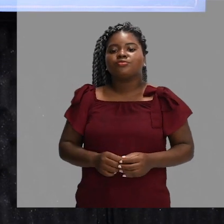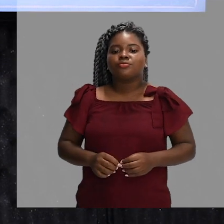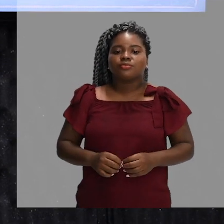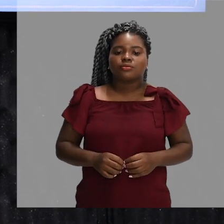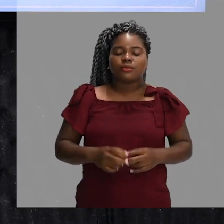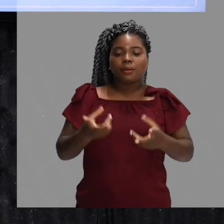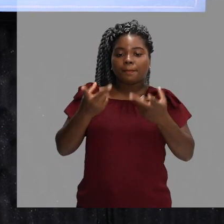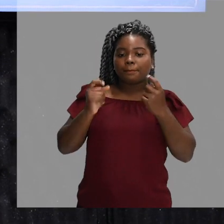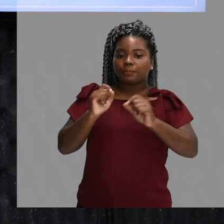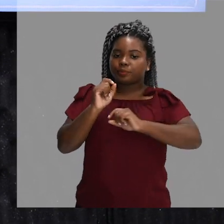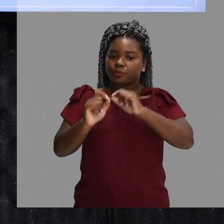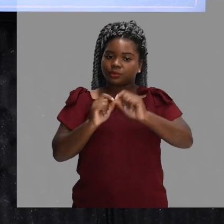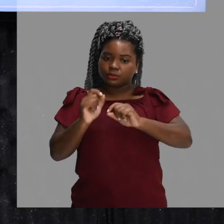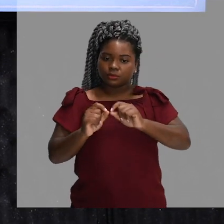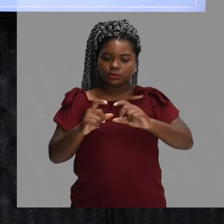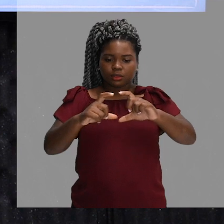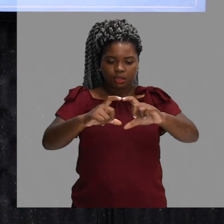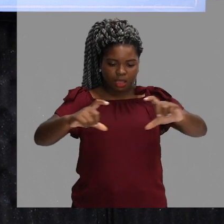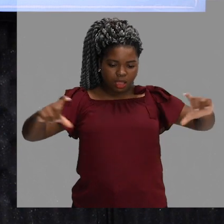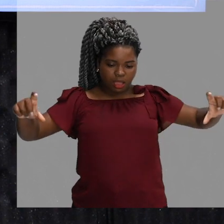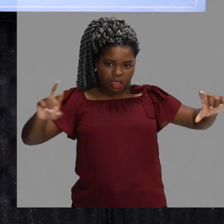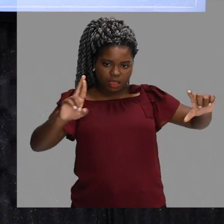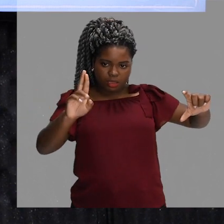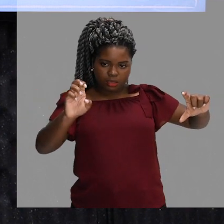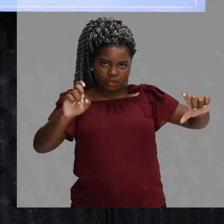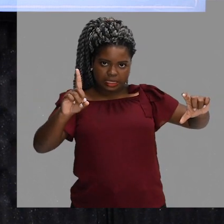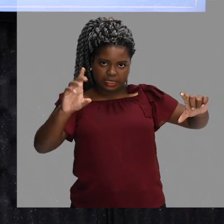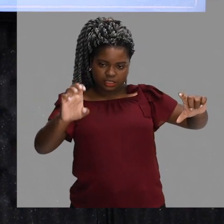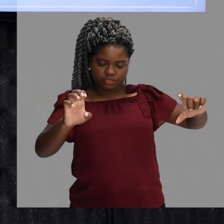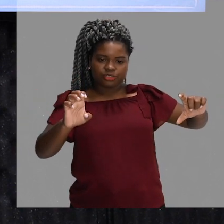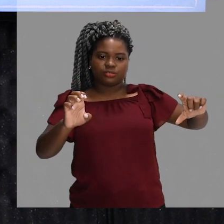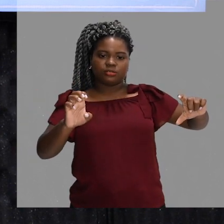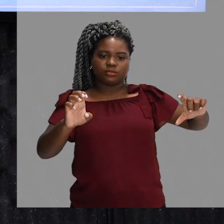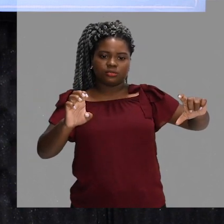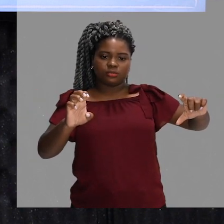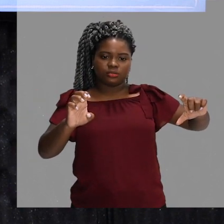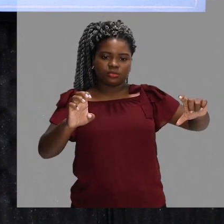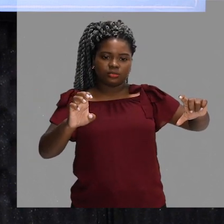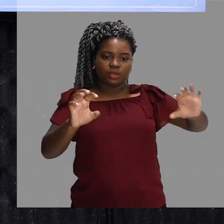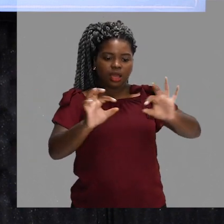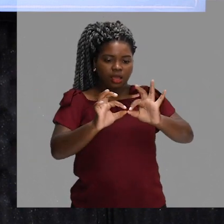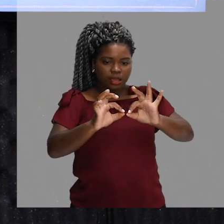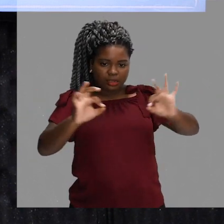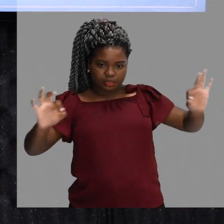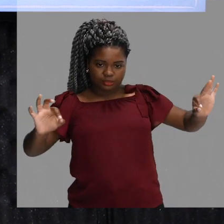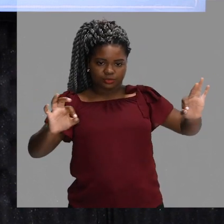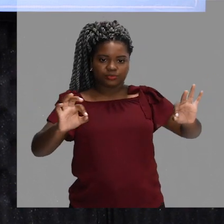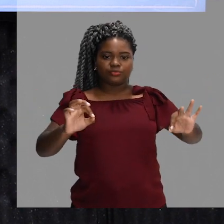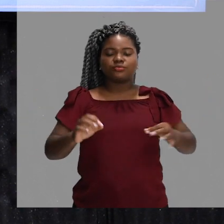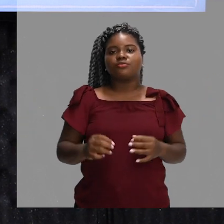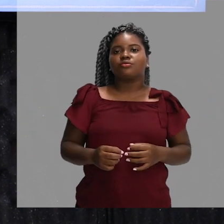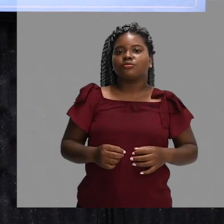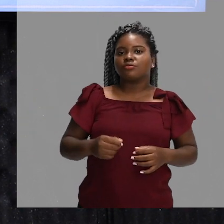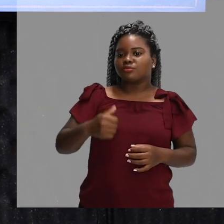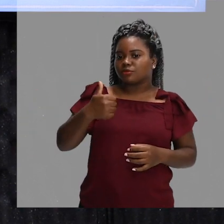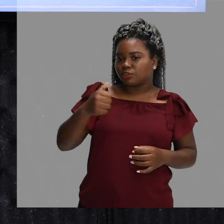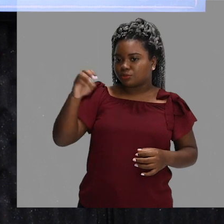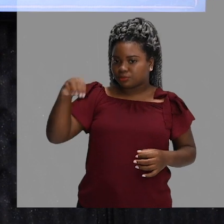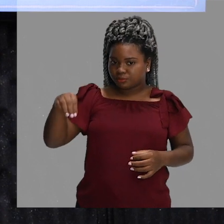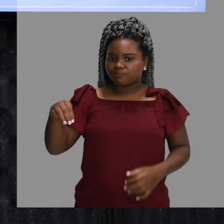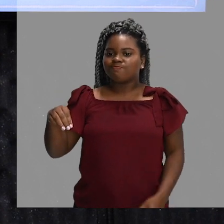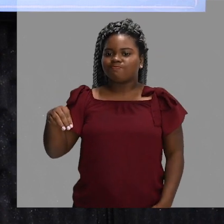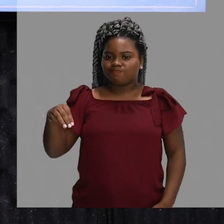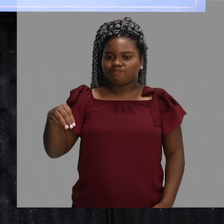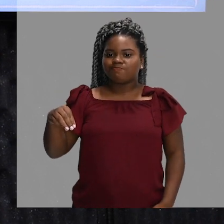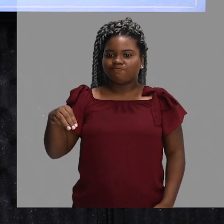pessoal, percebam aqui, a rede tem a largura de 1 metro. A antena tem 1,80. Então,